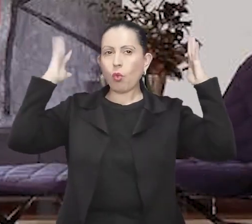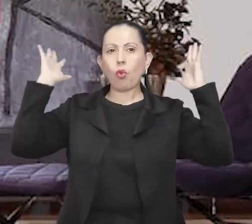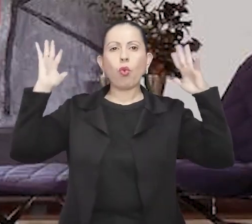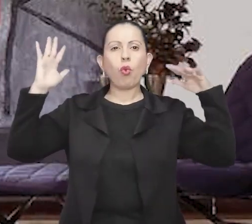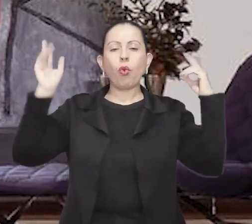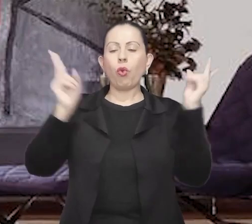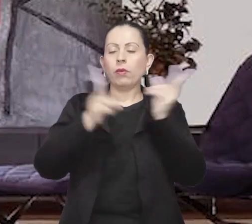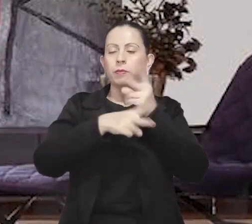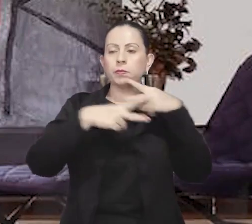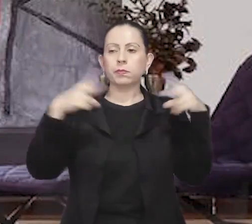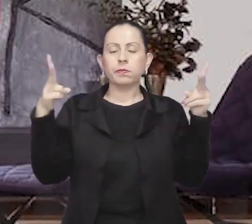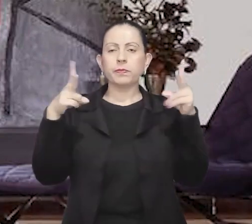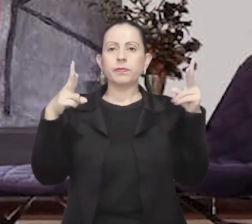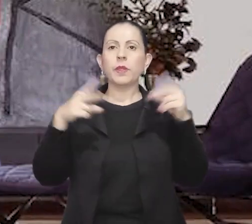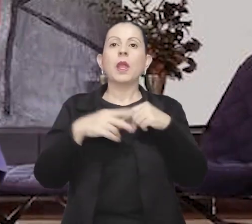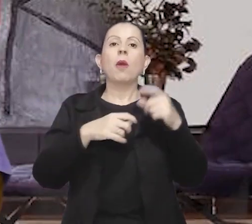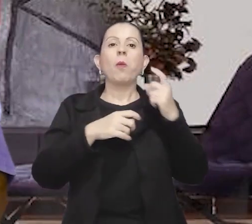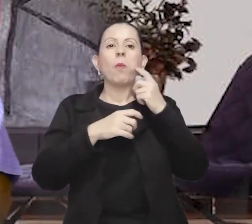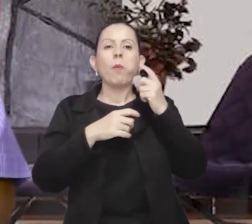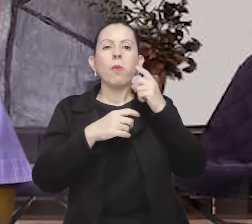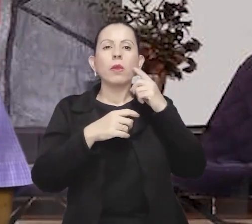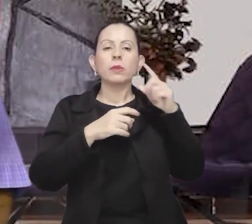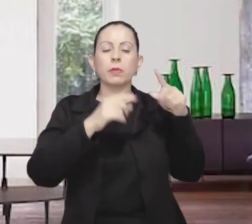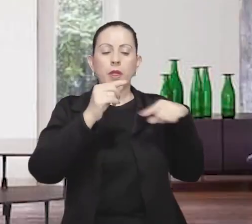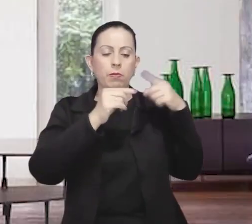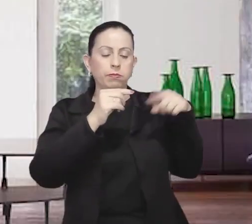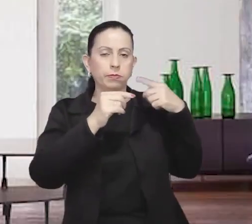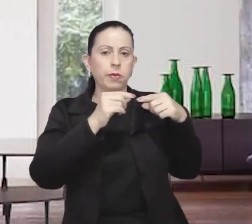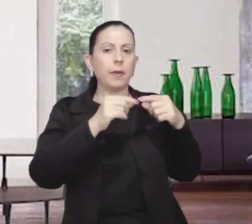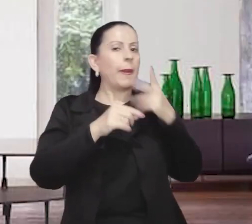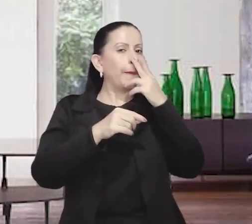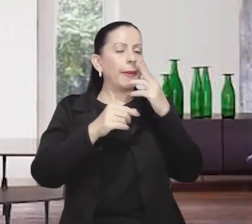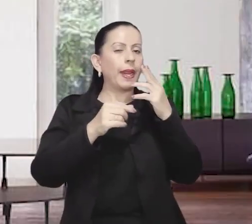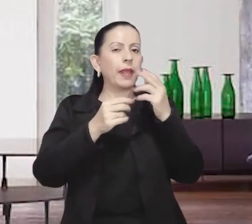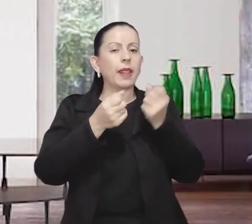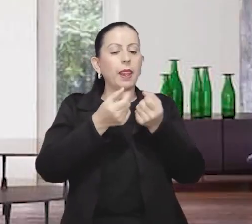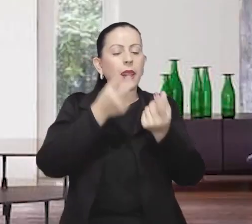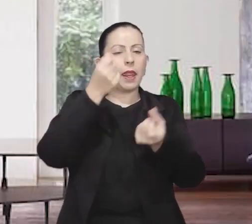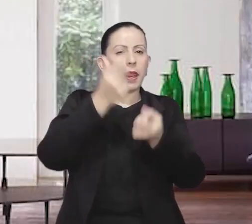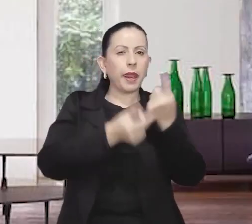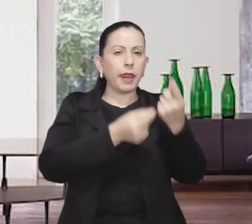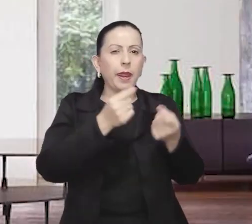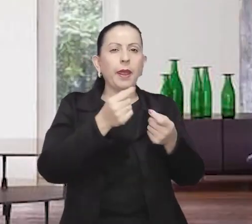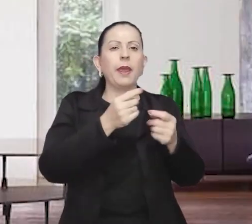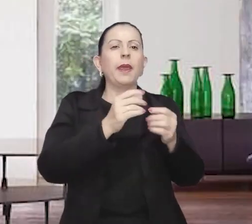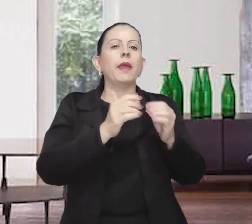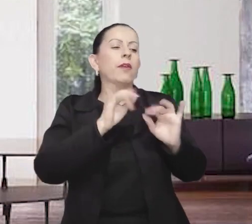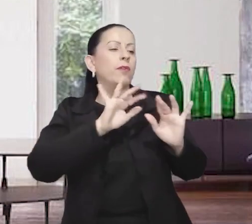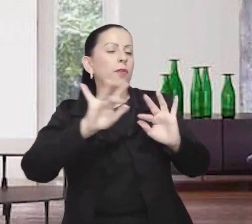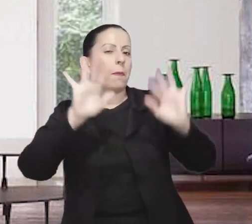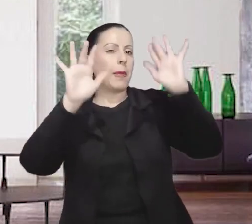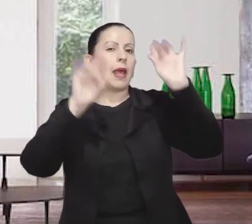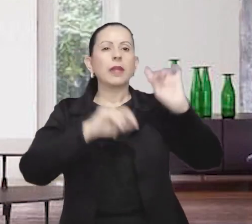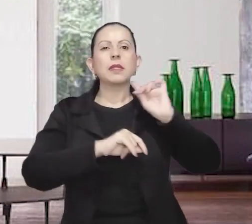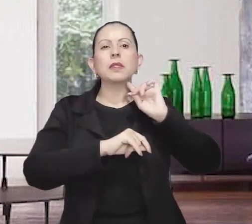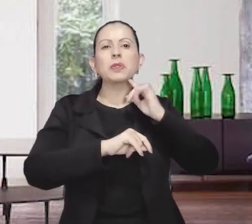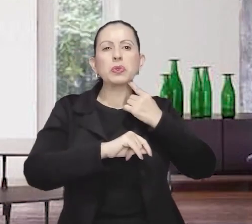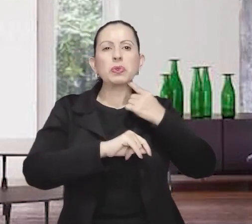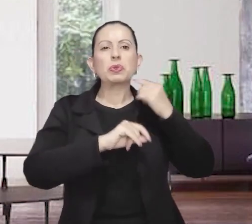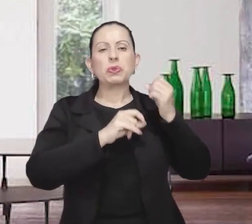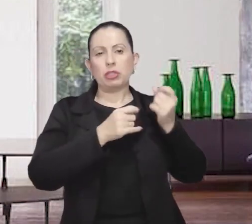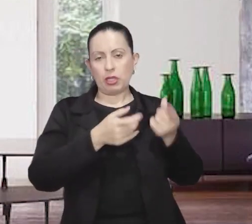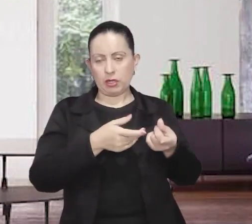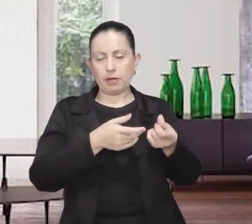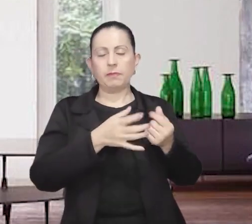borracha, fumaça e sujeira. A boneca de pano gira no ar. O